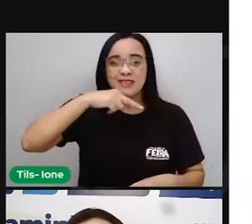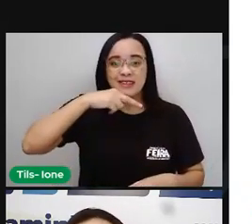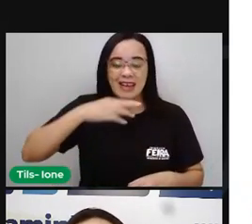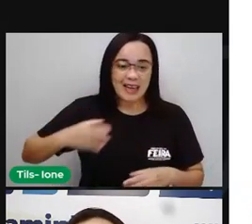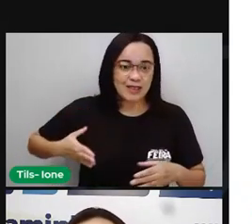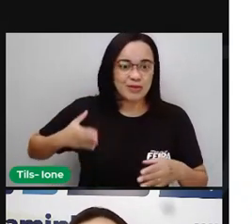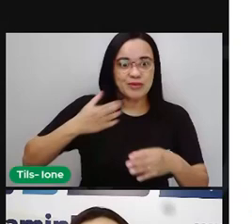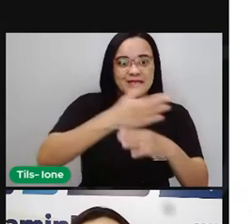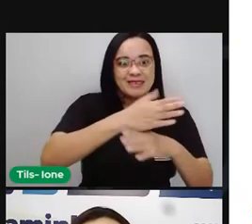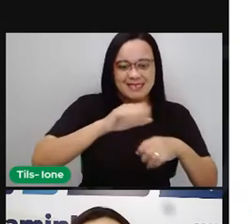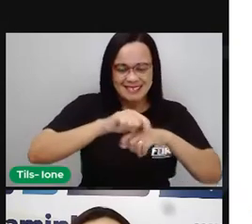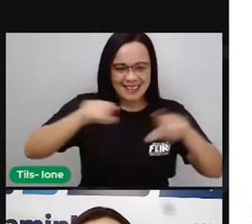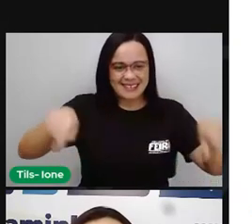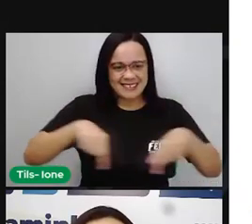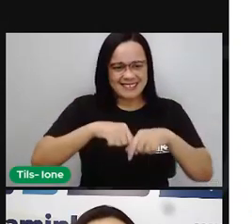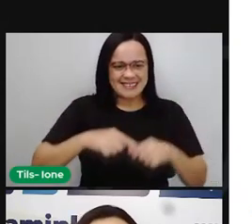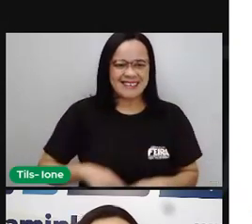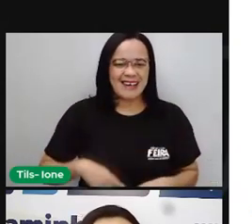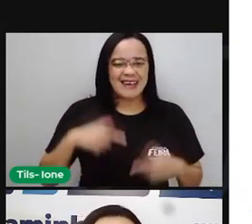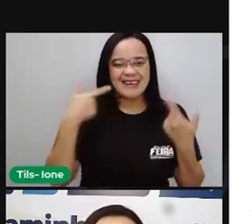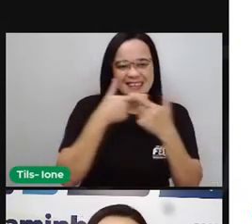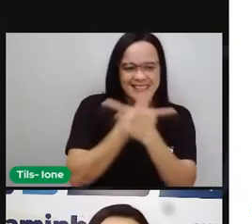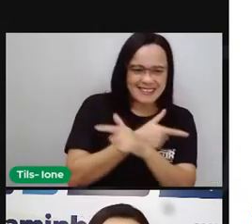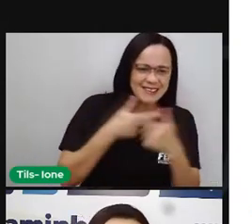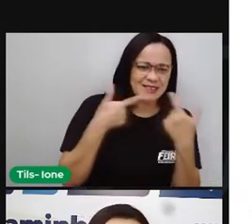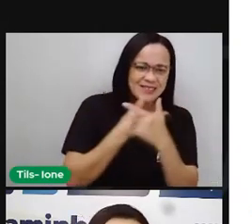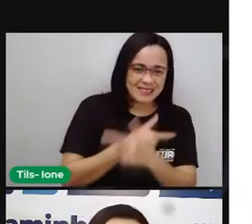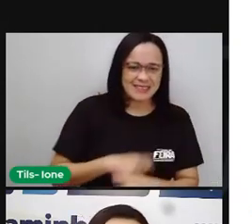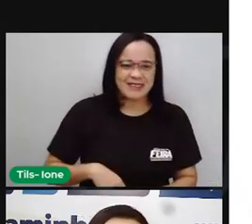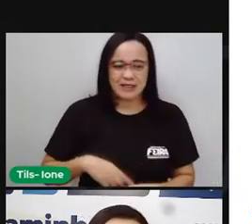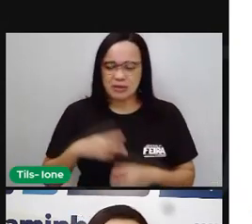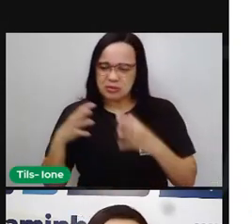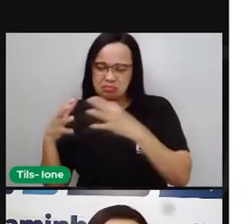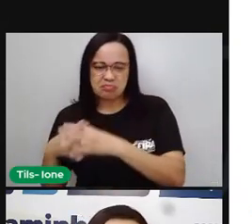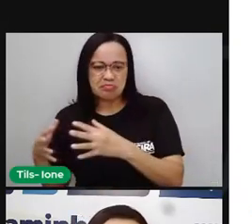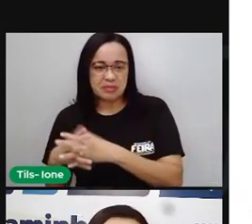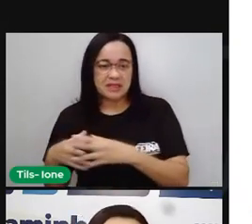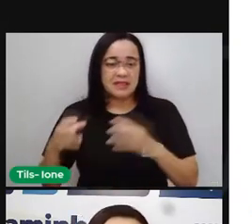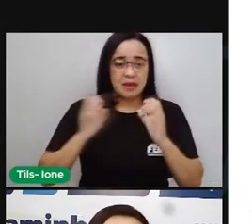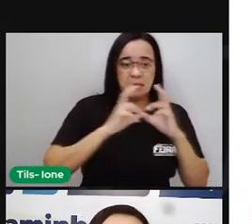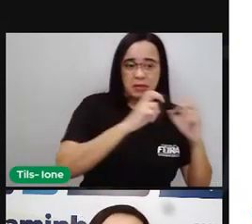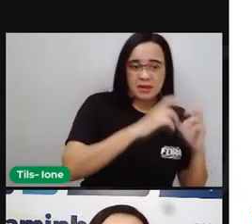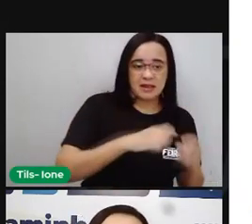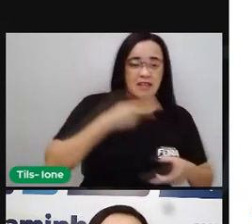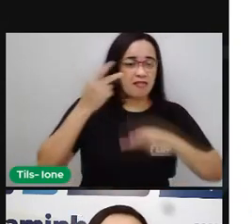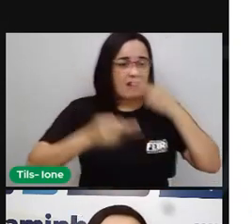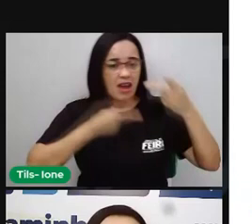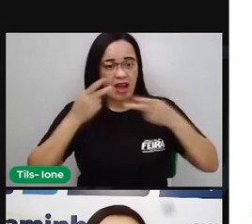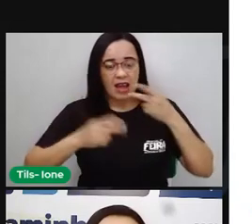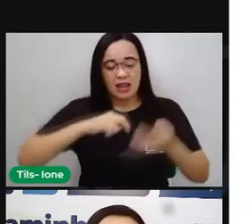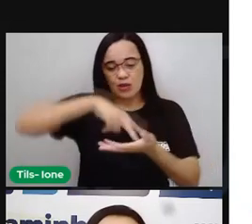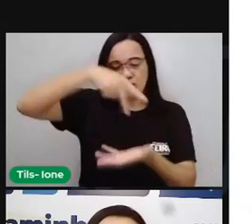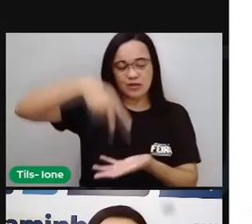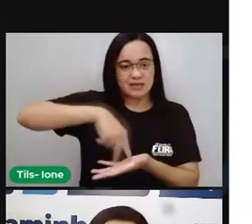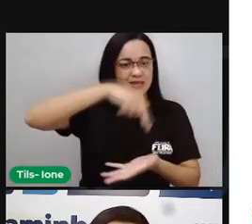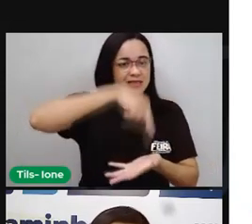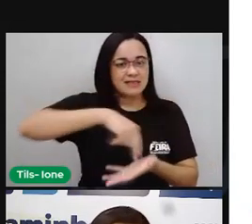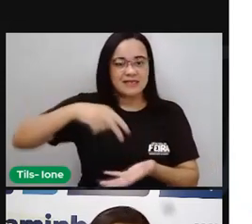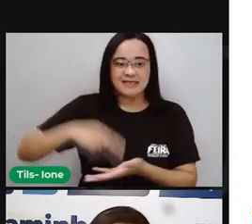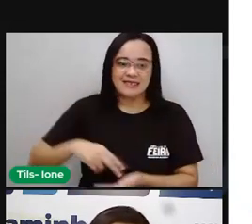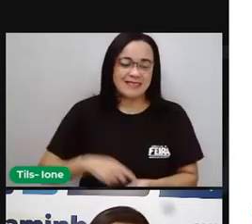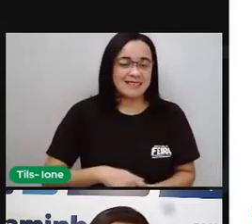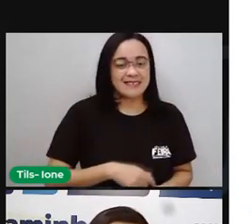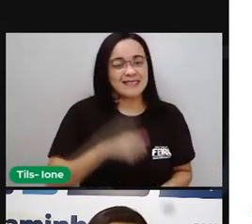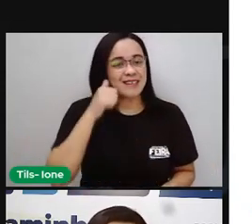rindo e papagaioando. Este briga aquele fala. Aquele dança pulando. A velha acorda